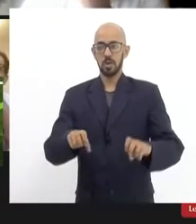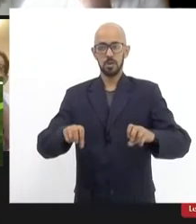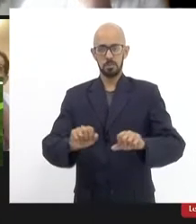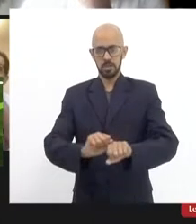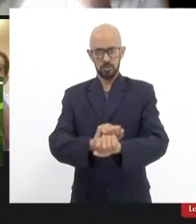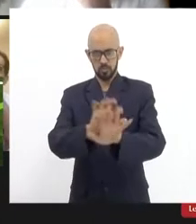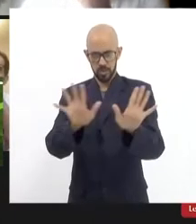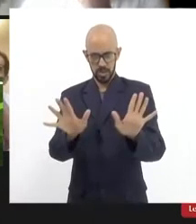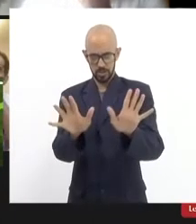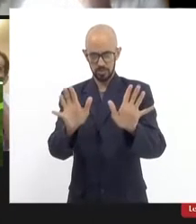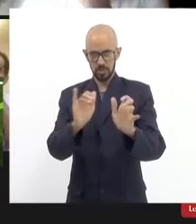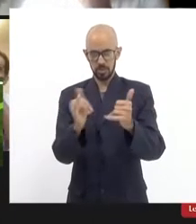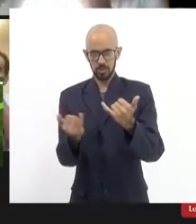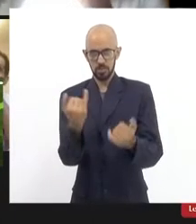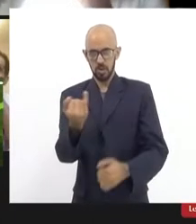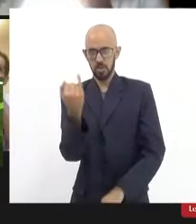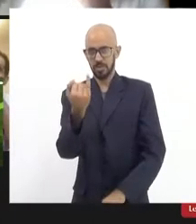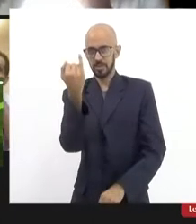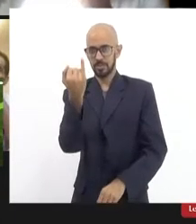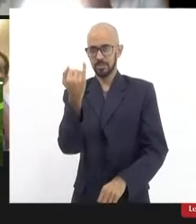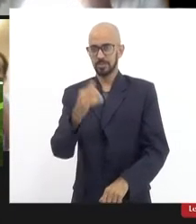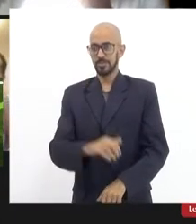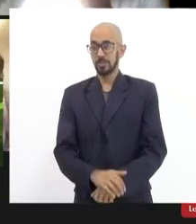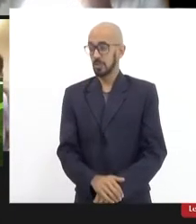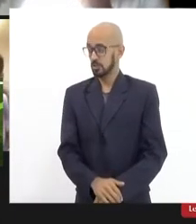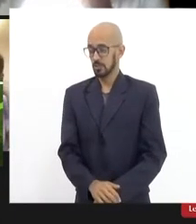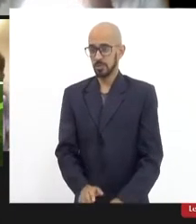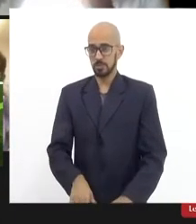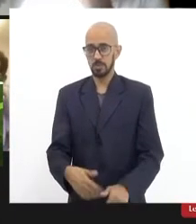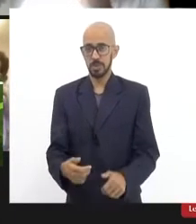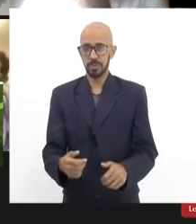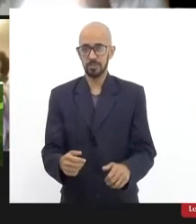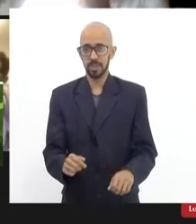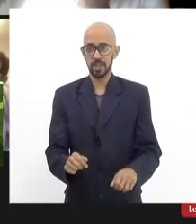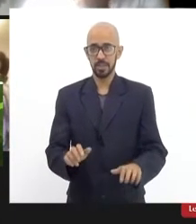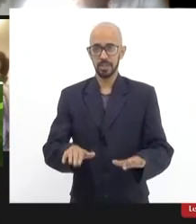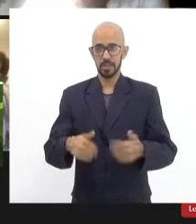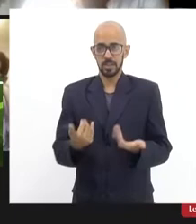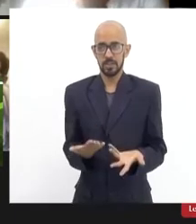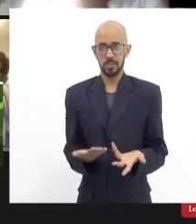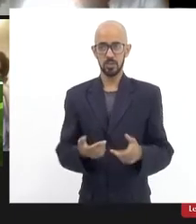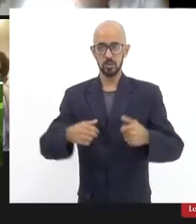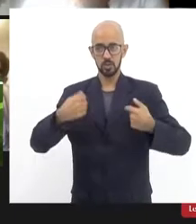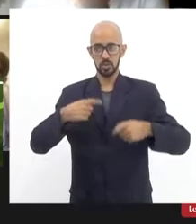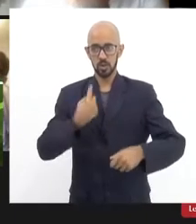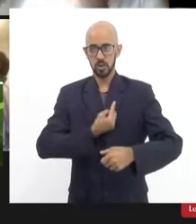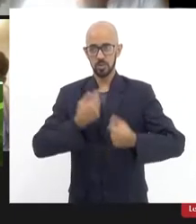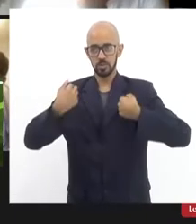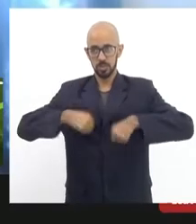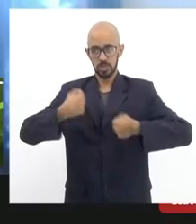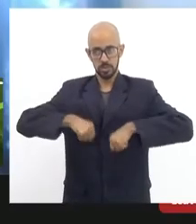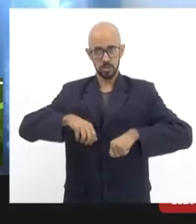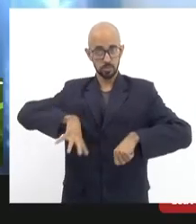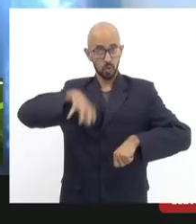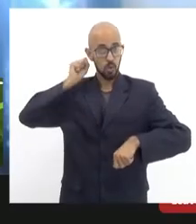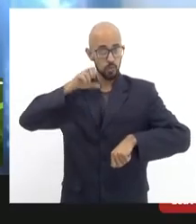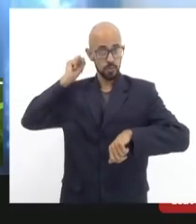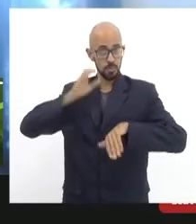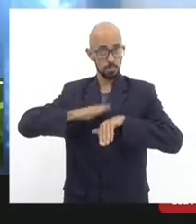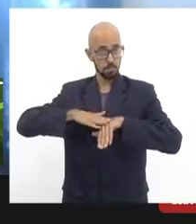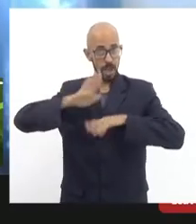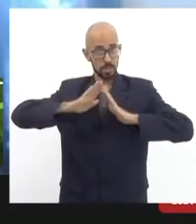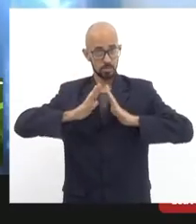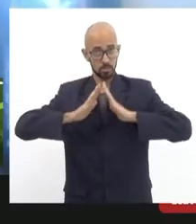importante que ele estava dando né mas nós temos que ouvir mais moradores temos que ouvir a